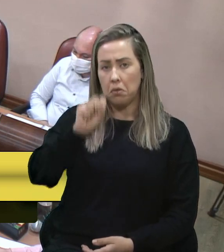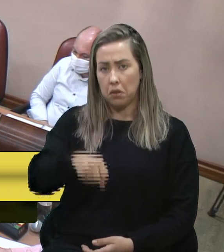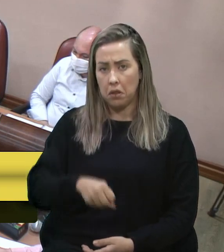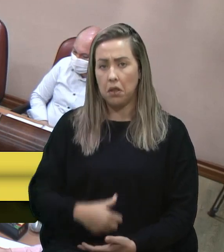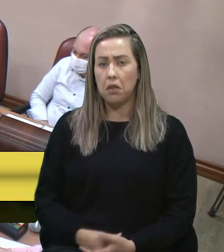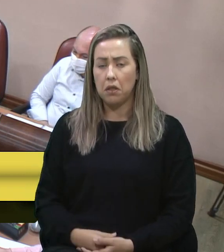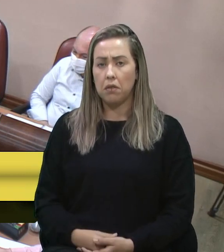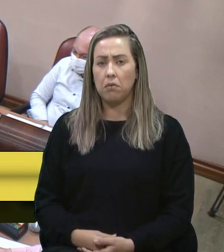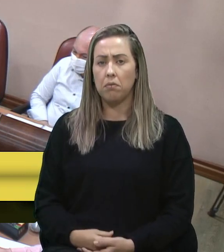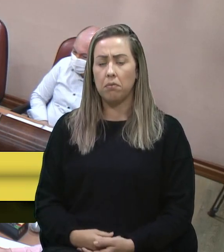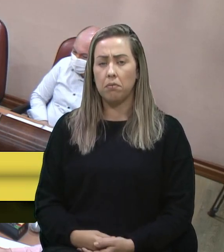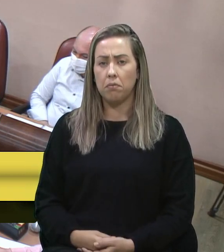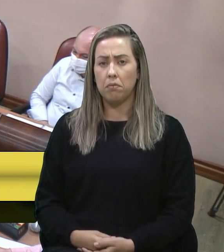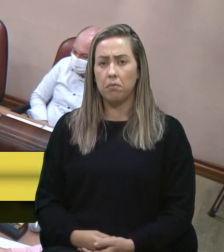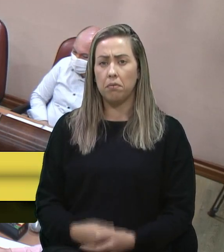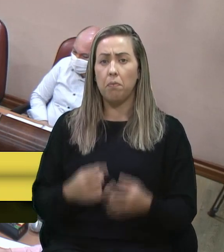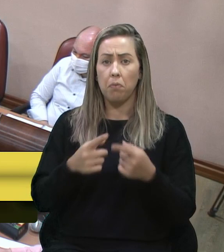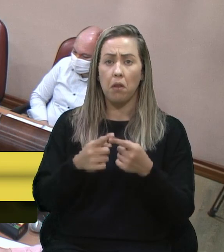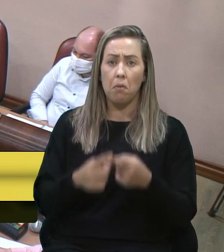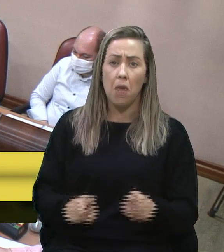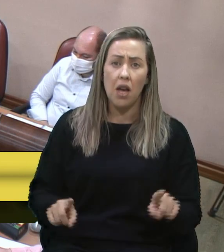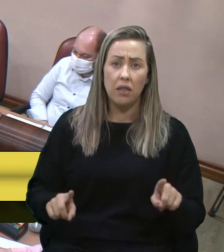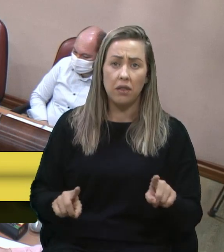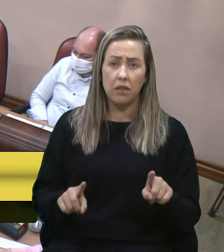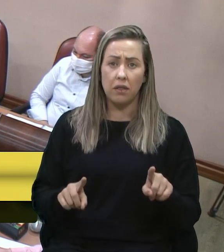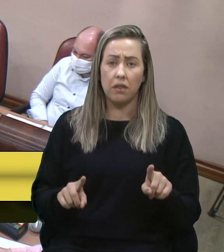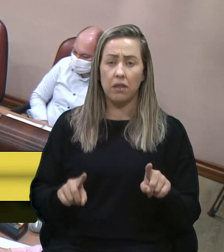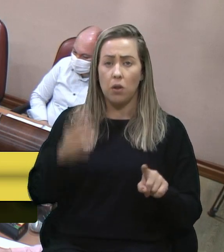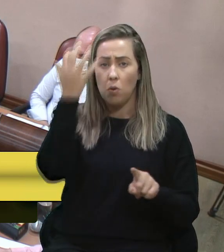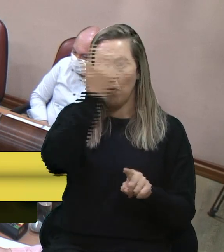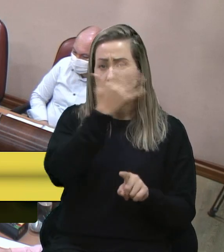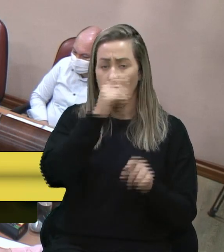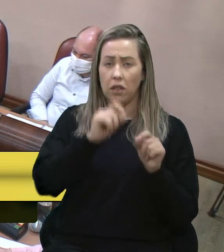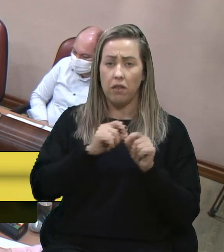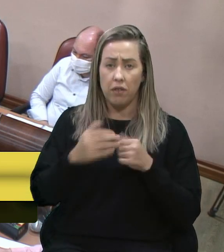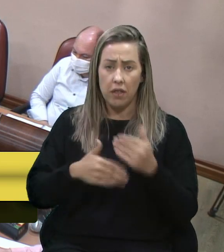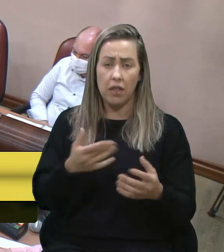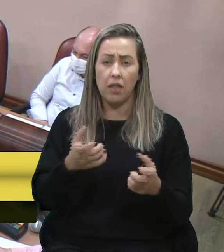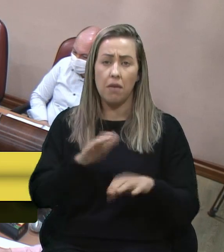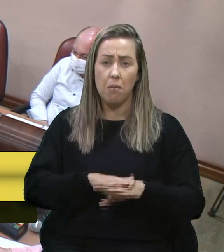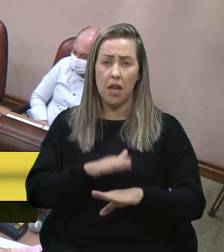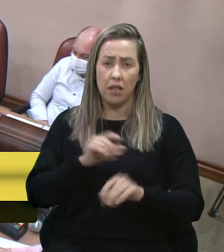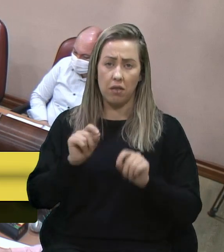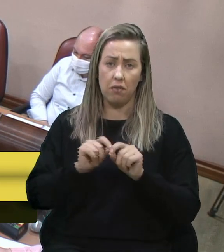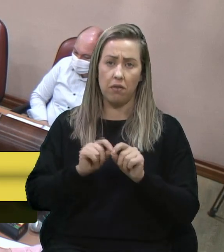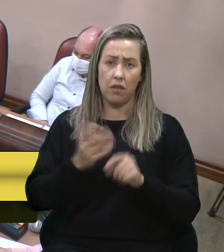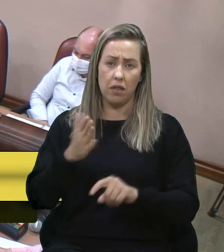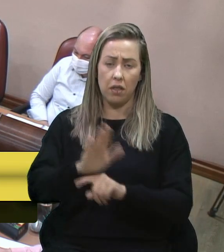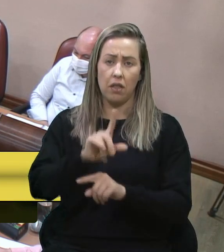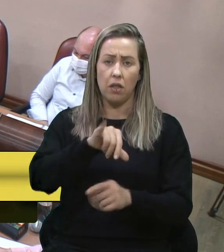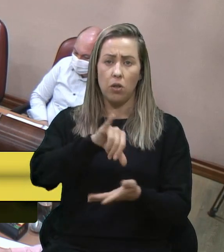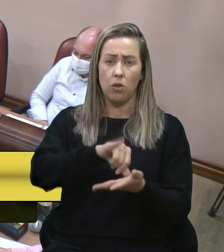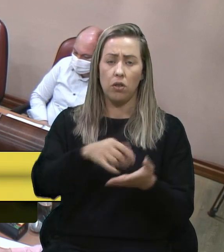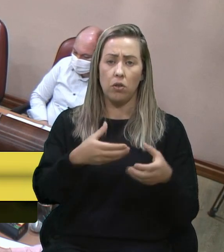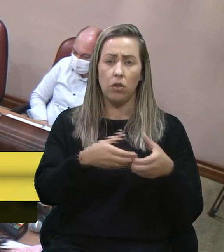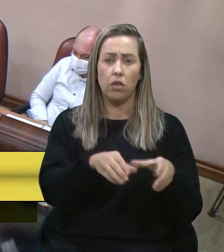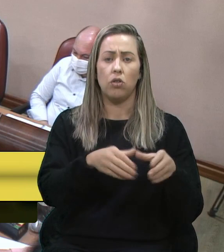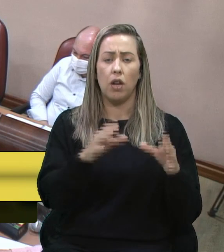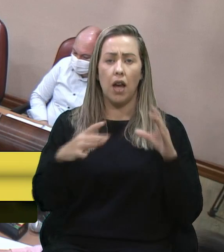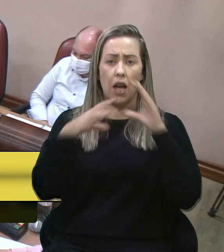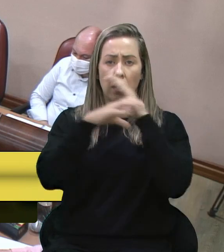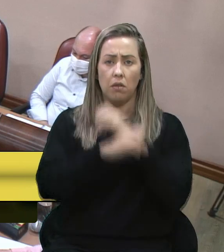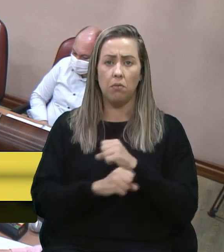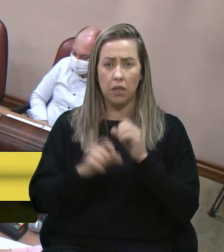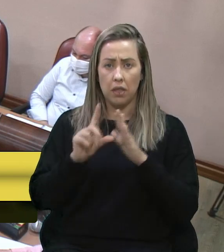uma excelente ideia, mas, prefeita de Ló está fazendo e quer fazer ainda muito mais esse centro de bem-estar animal, que eu quero falar